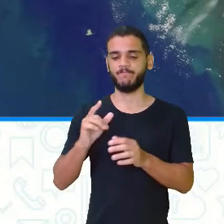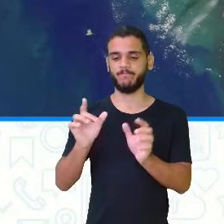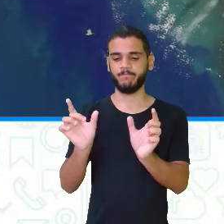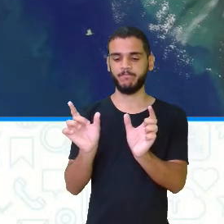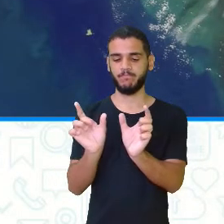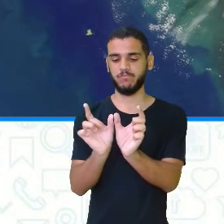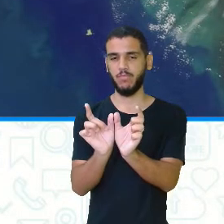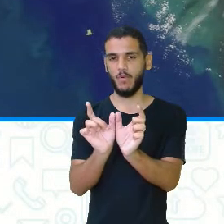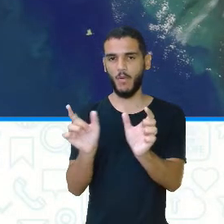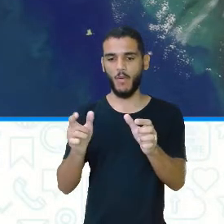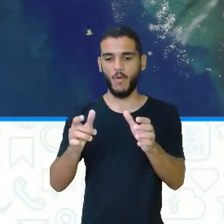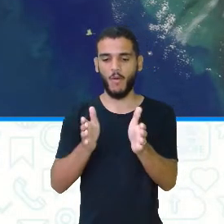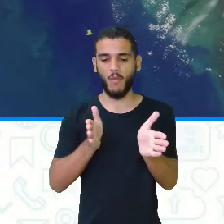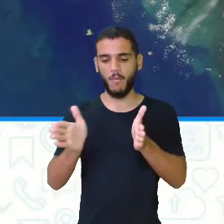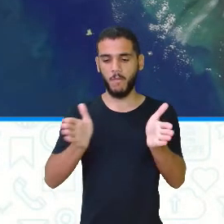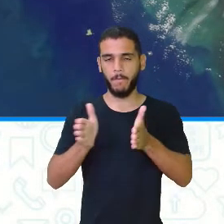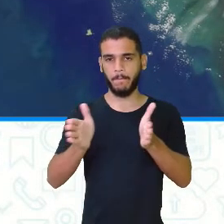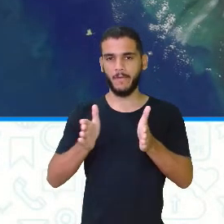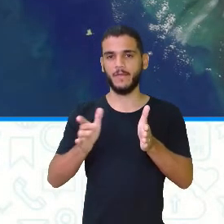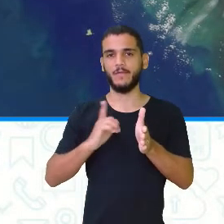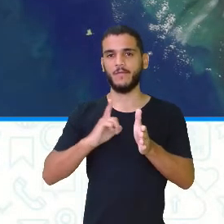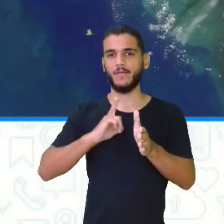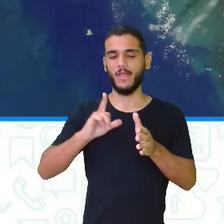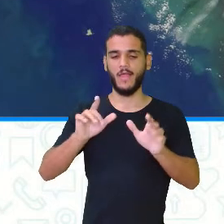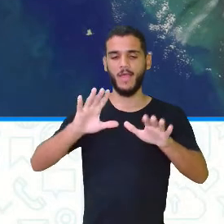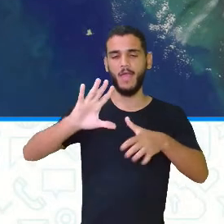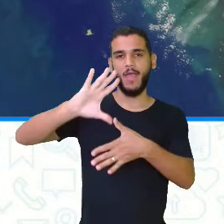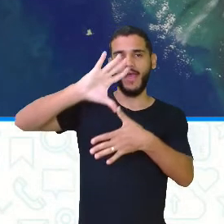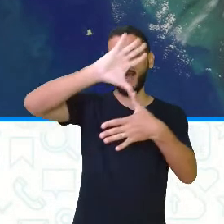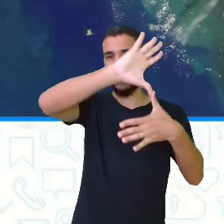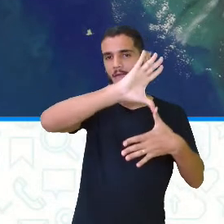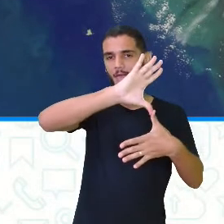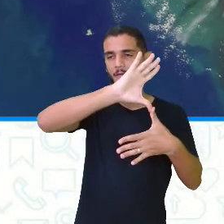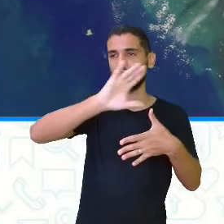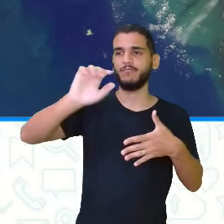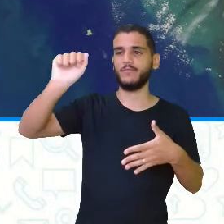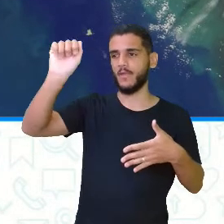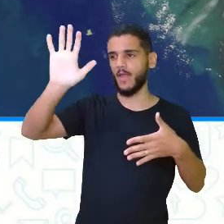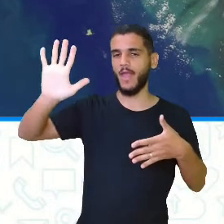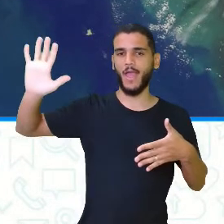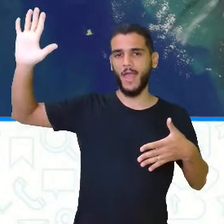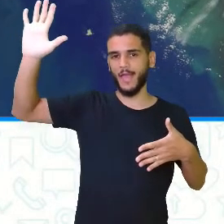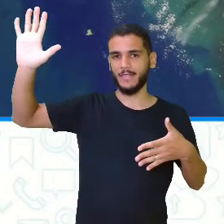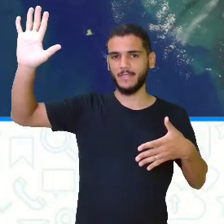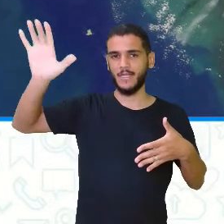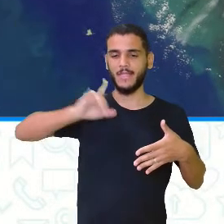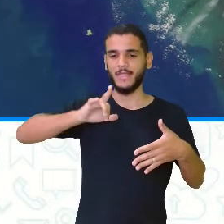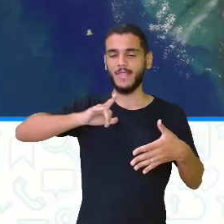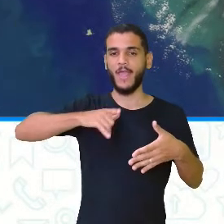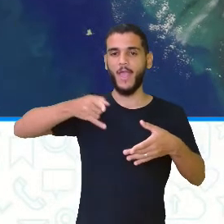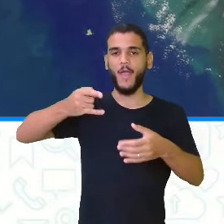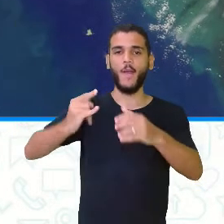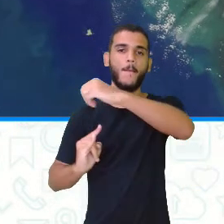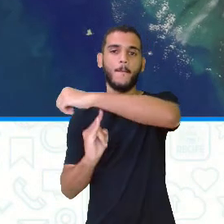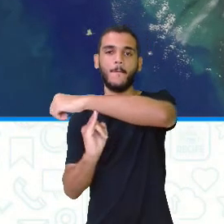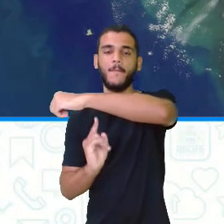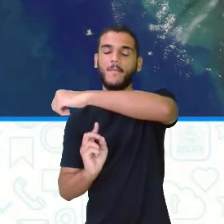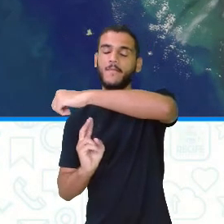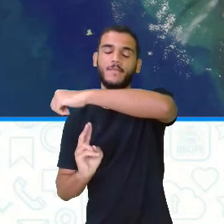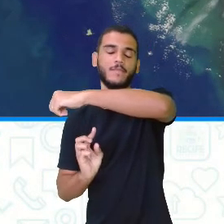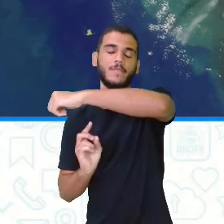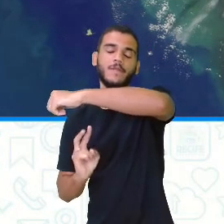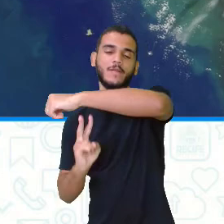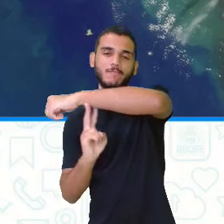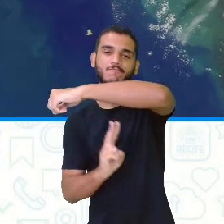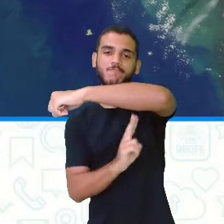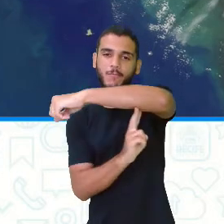uma ponte. E as pessoas começaram a se deslocar dessa área daqui da Ásia para essa área daqui da